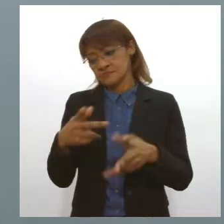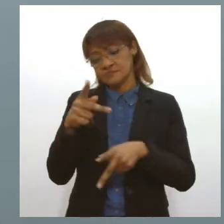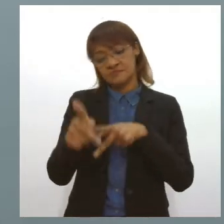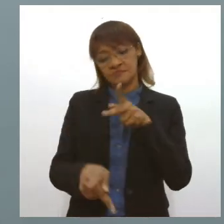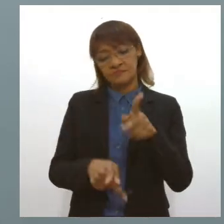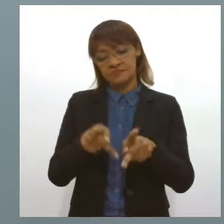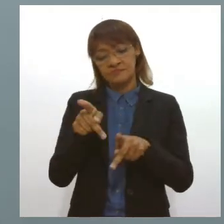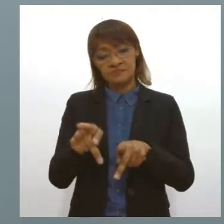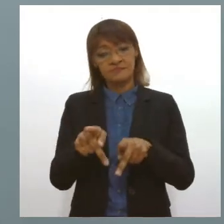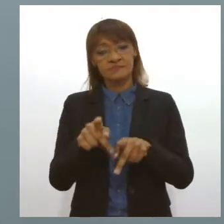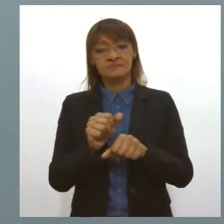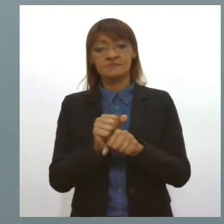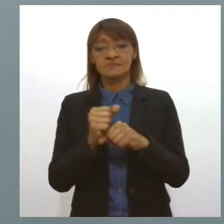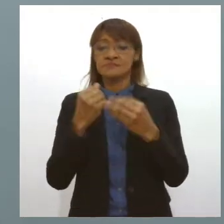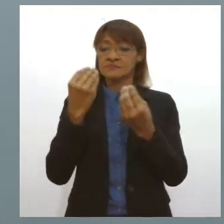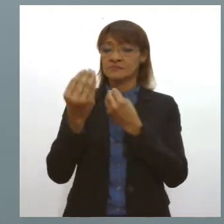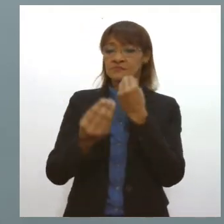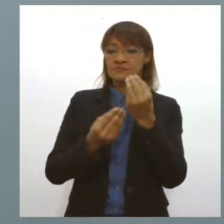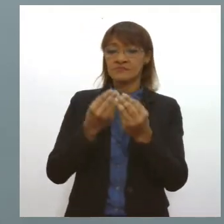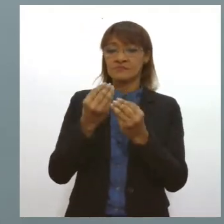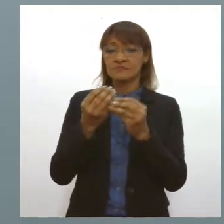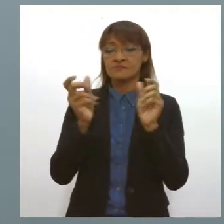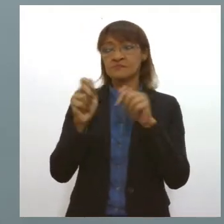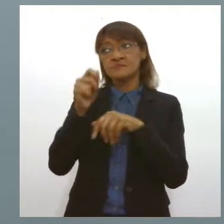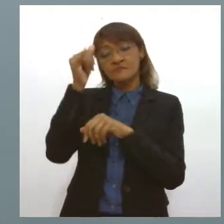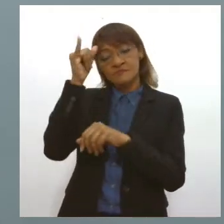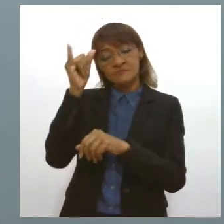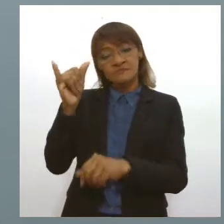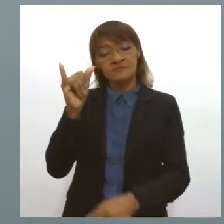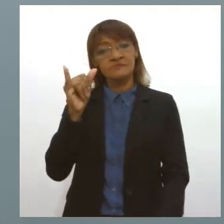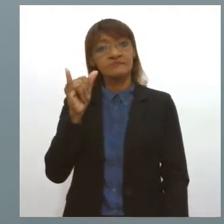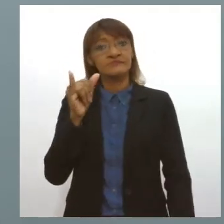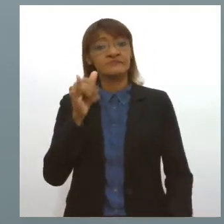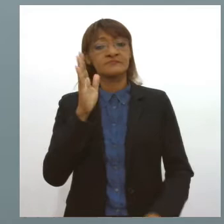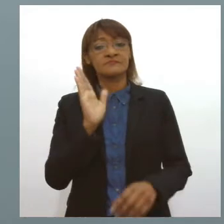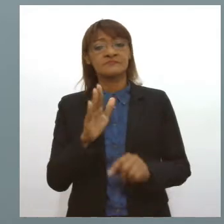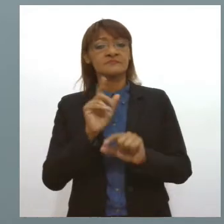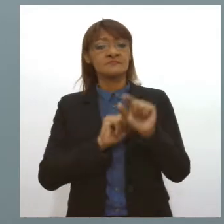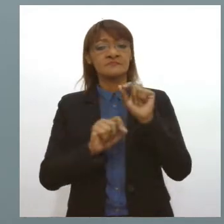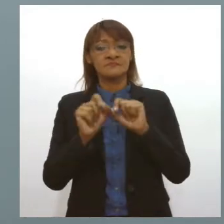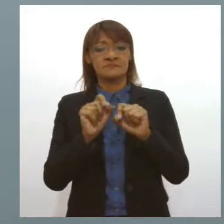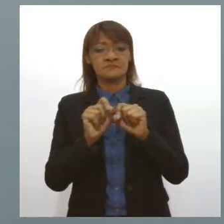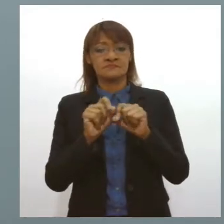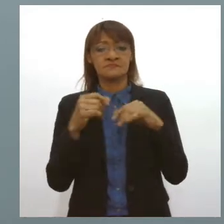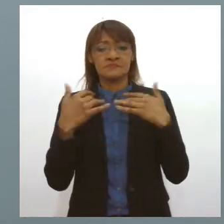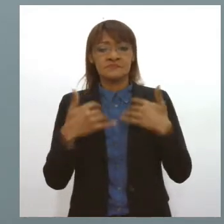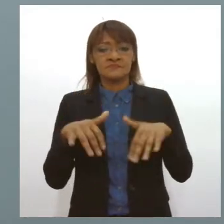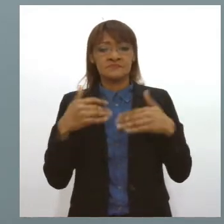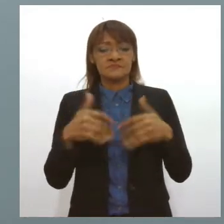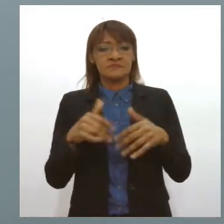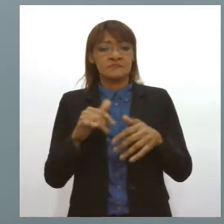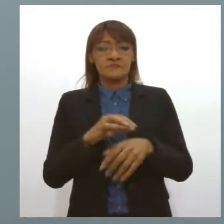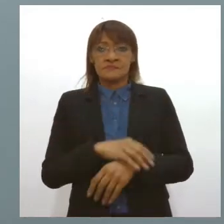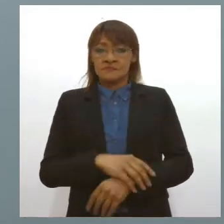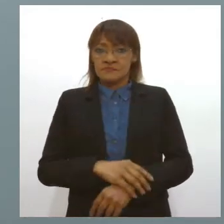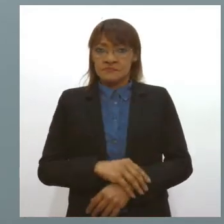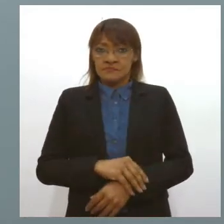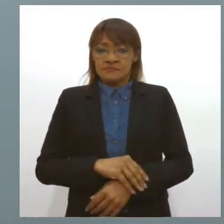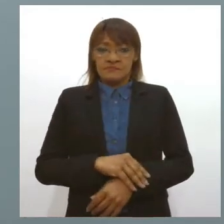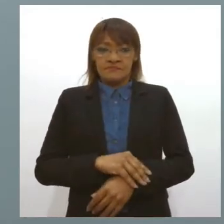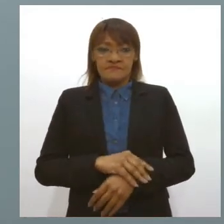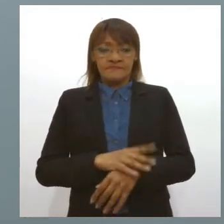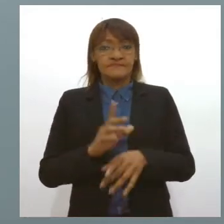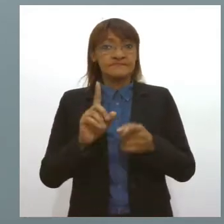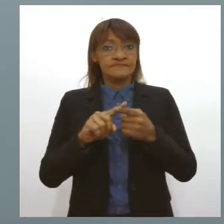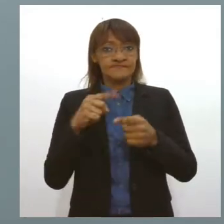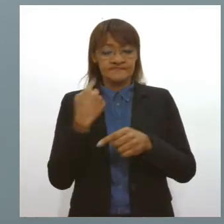também, como devem ser as medidas de prevenção. Para evitar os danos da queimadura, a gente